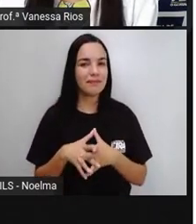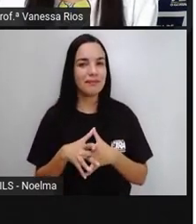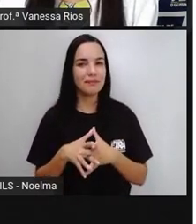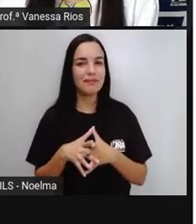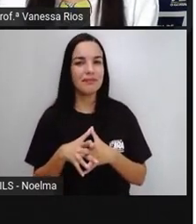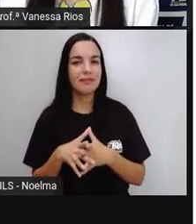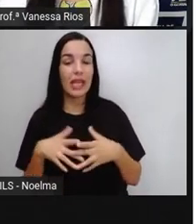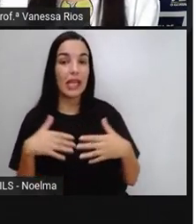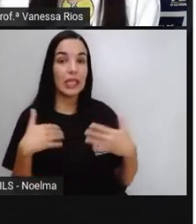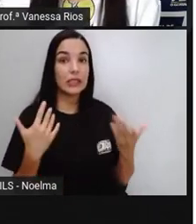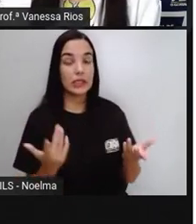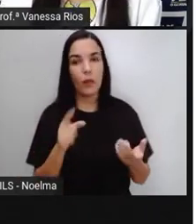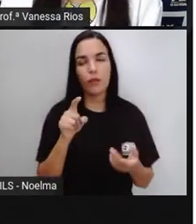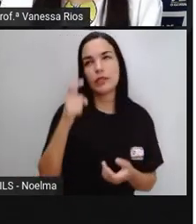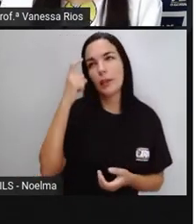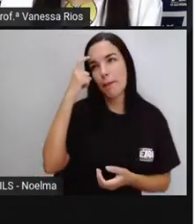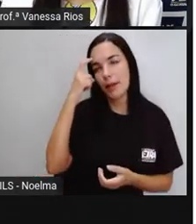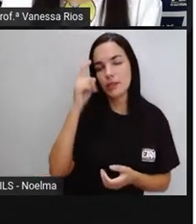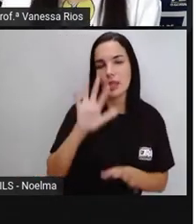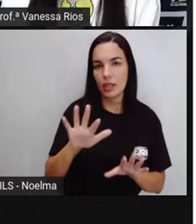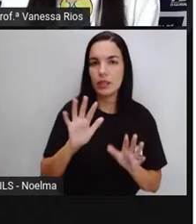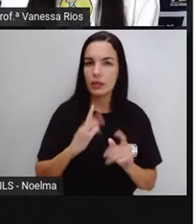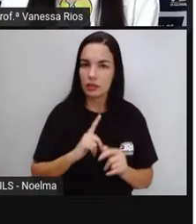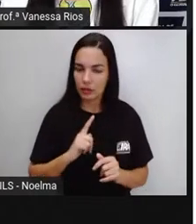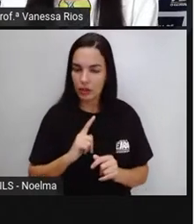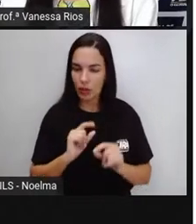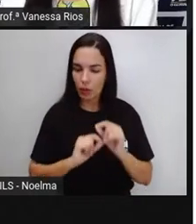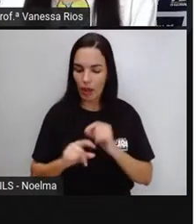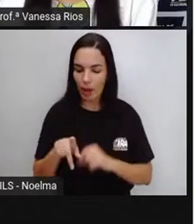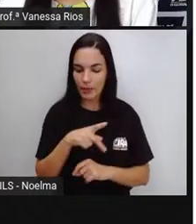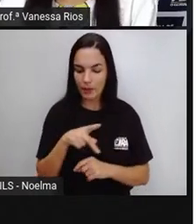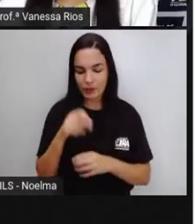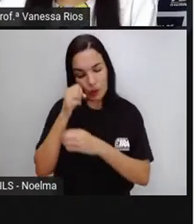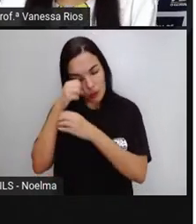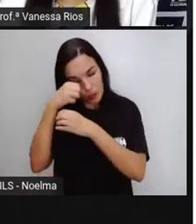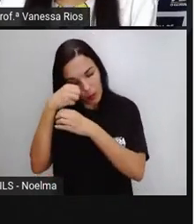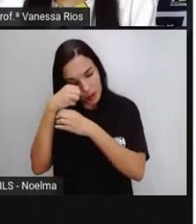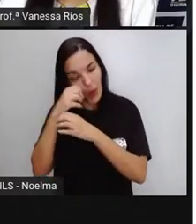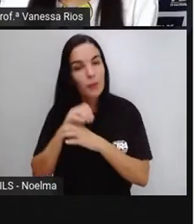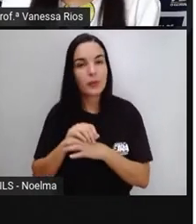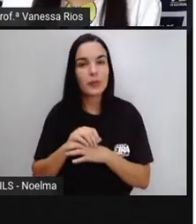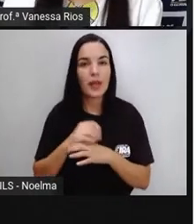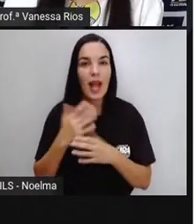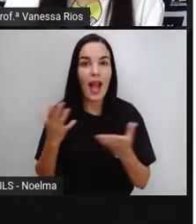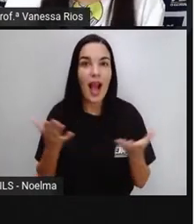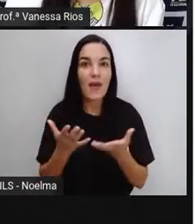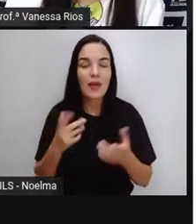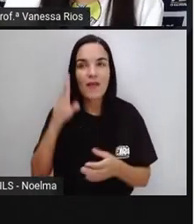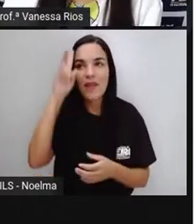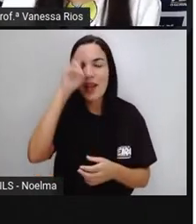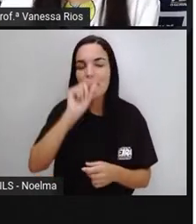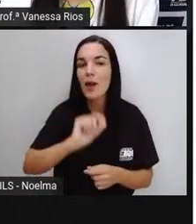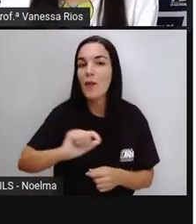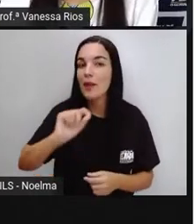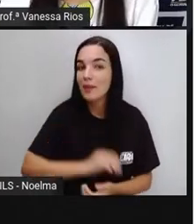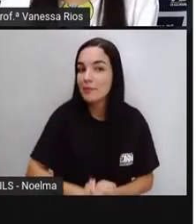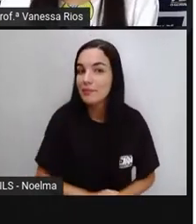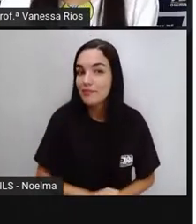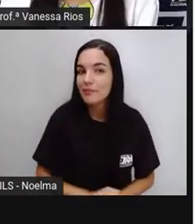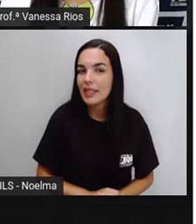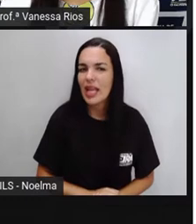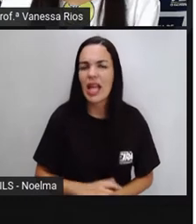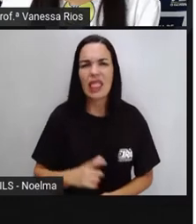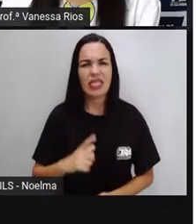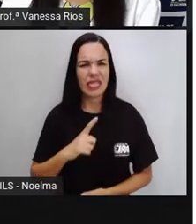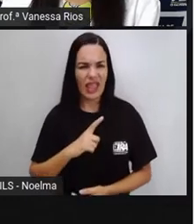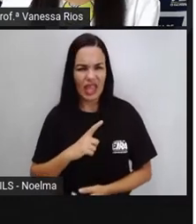Aí, enquanto você pensa por que a Pró tá falando do microscópio, a gente vai lembrar aí que existe saúde